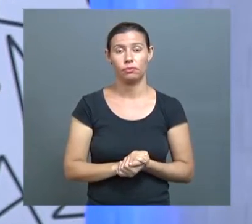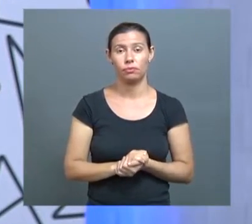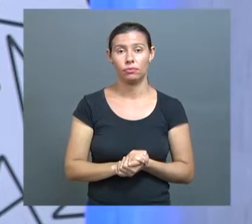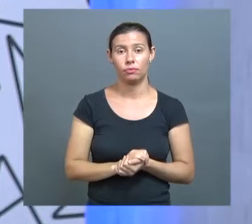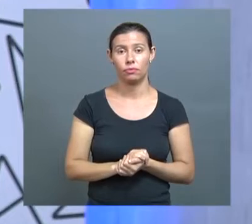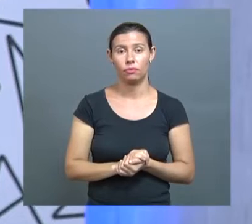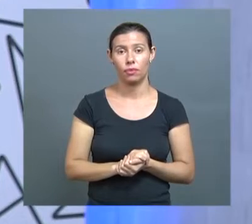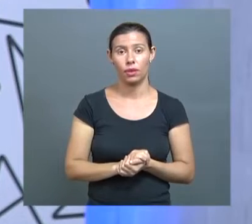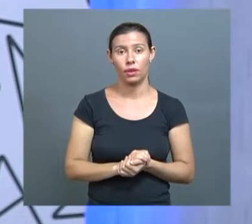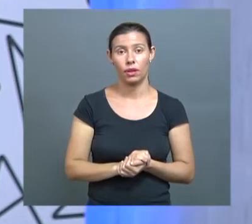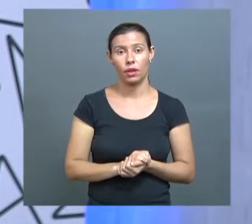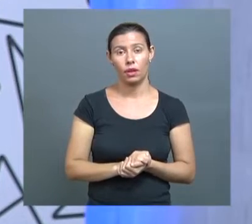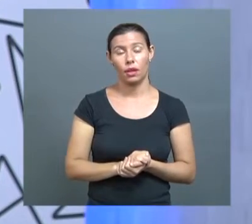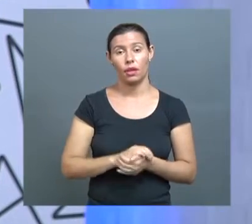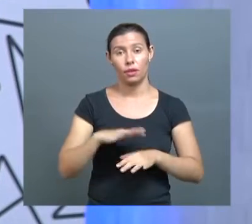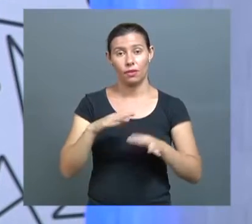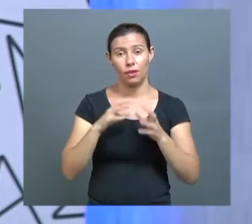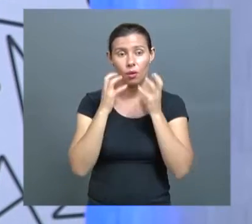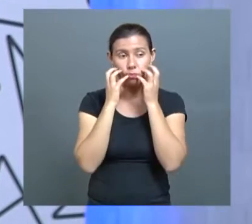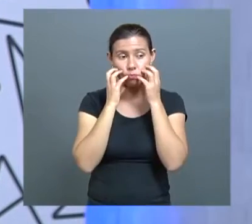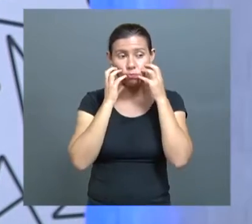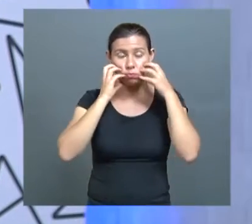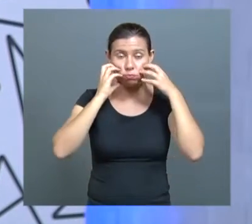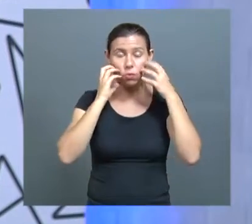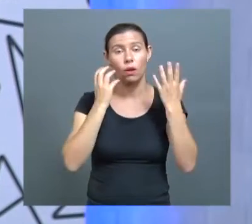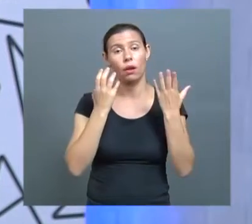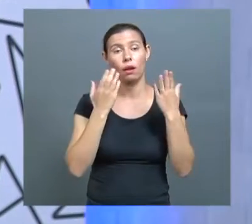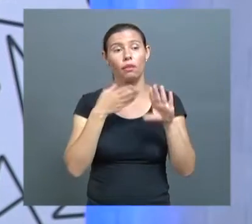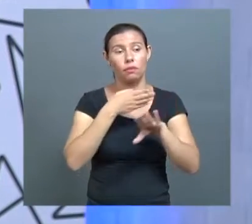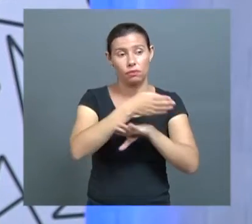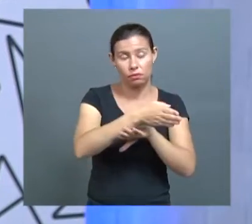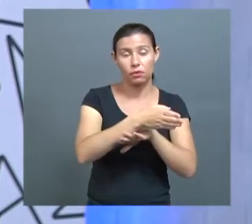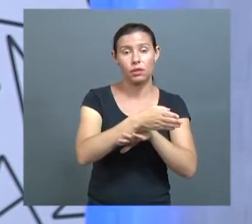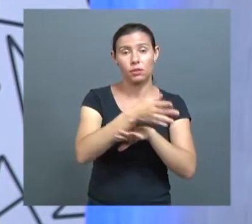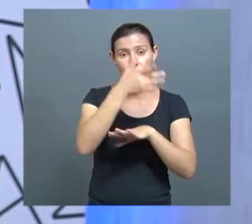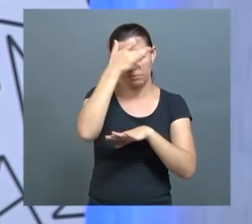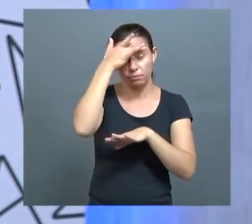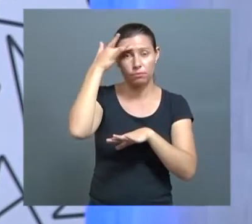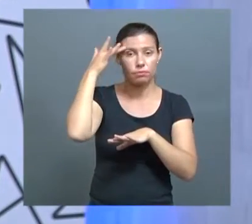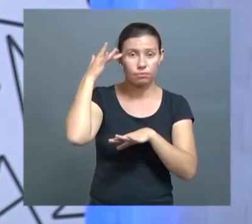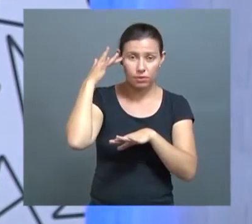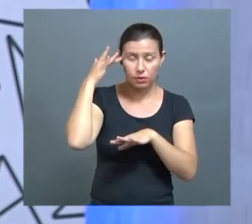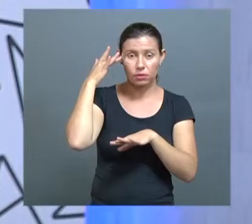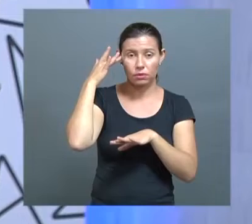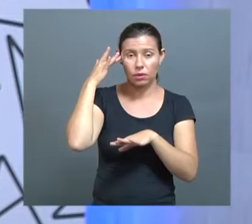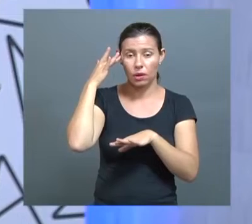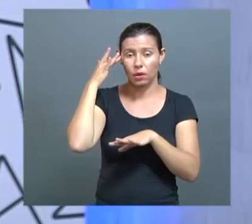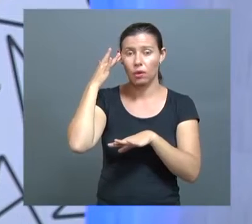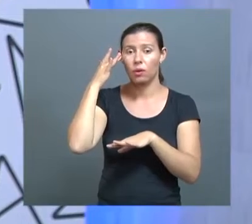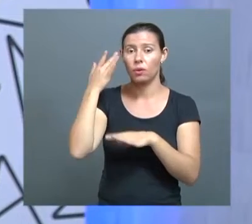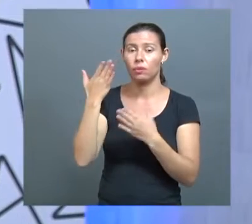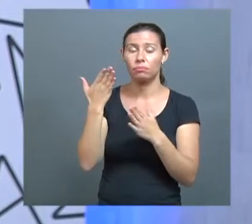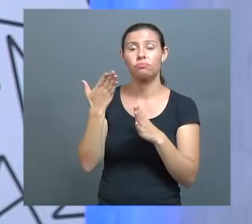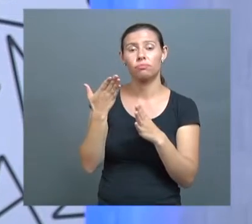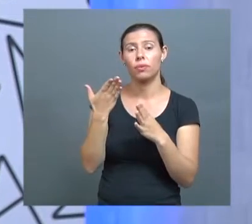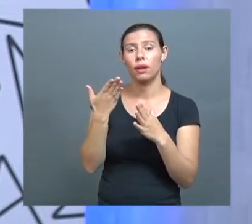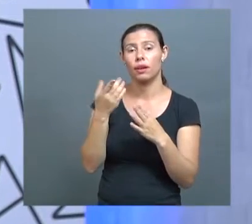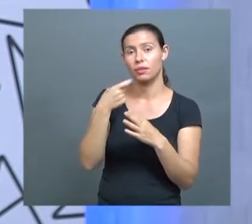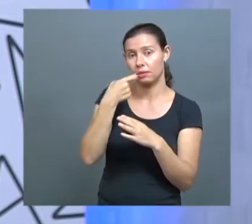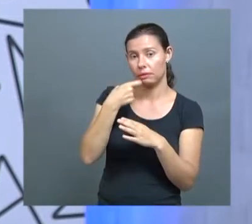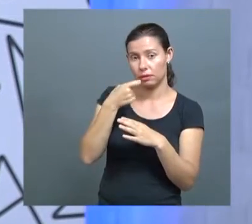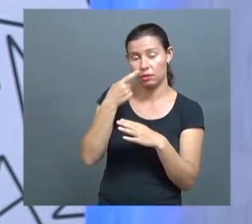que surge de repente, esse paciente é atendido, tranquilo. Uma pessoa, criança,